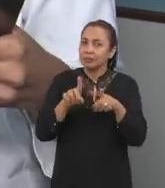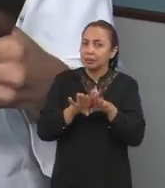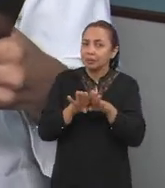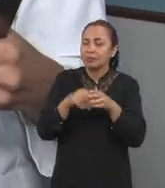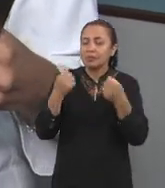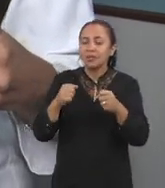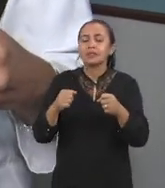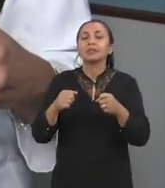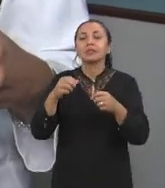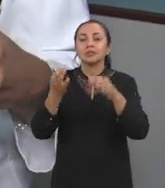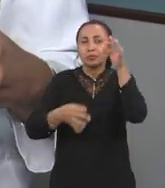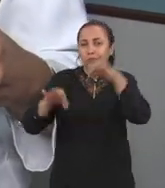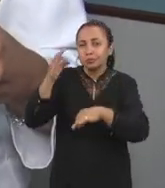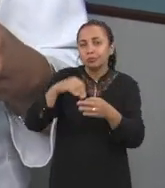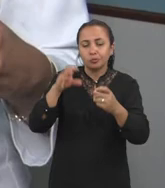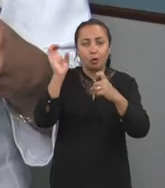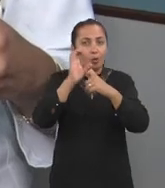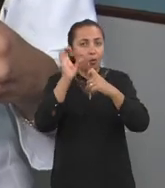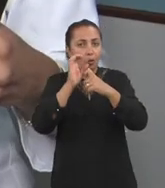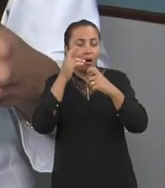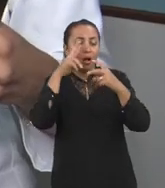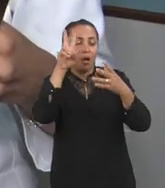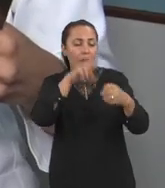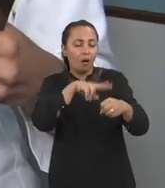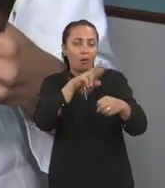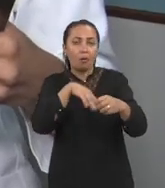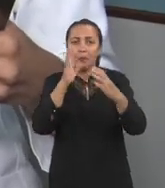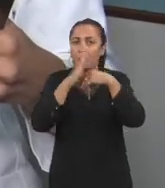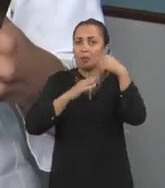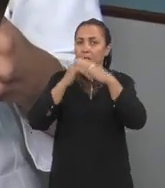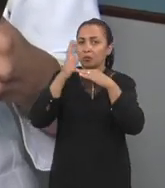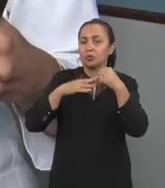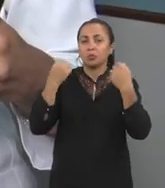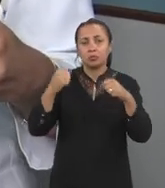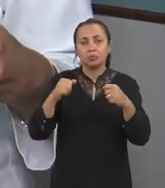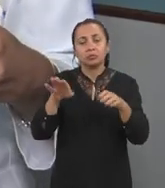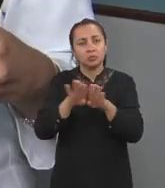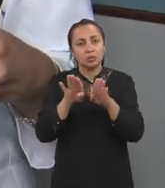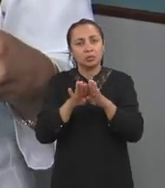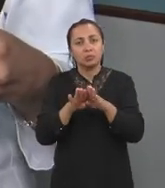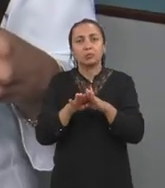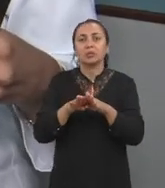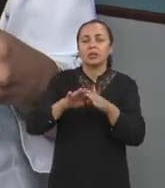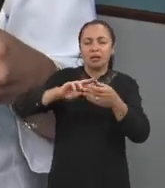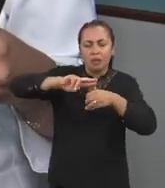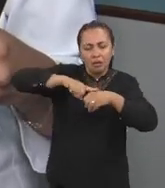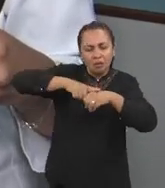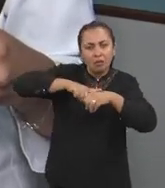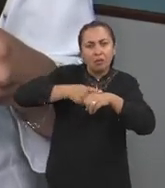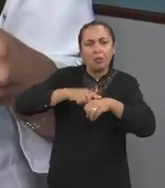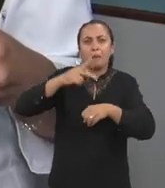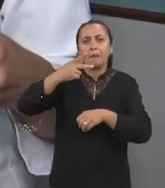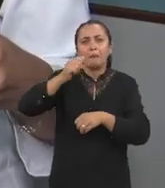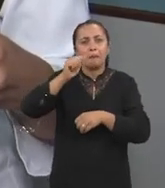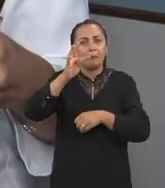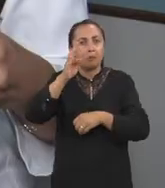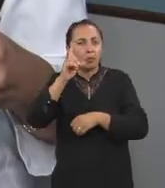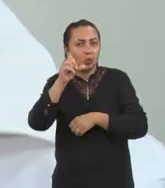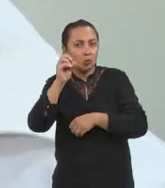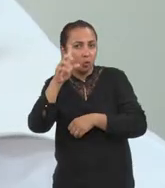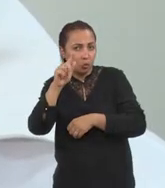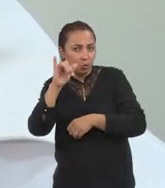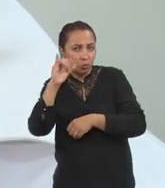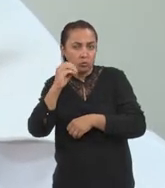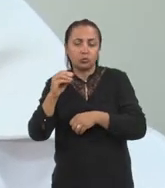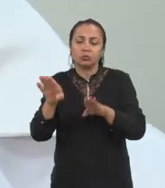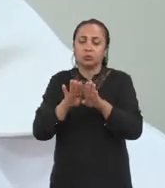técnicas, além do diagnóstico clínico, muitas vezes o profissional precisa de um diagnóstico histopatológico ou da realização da baciloscopia.